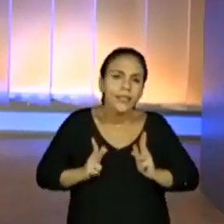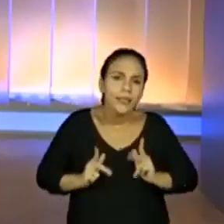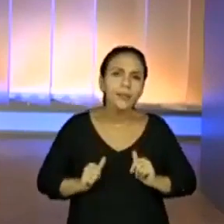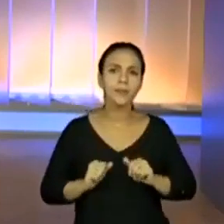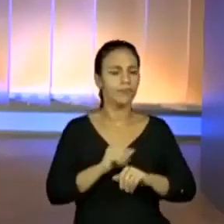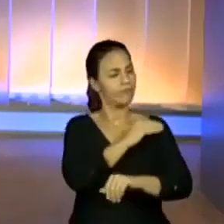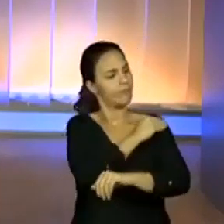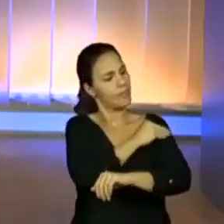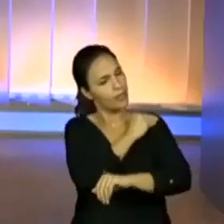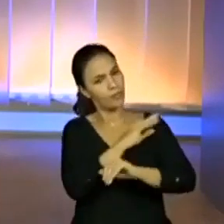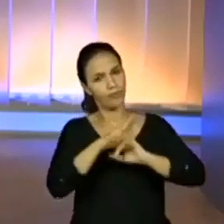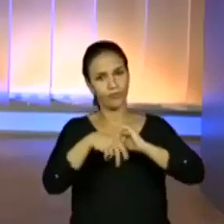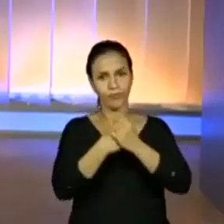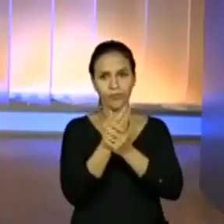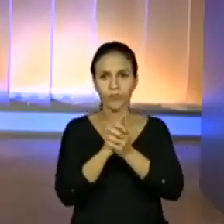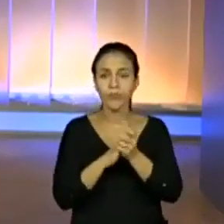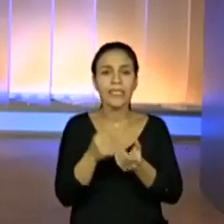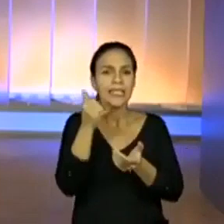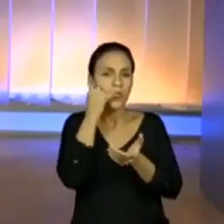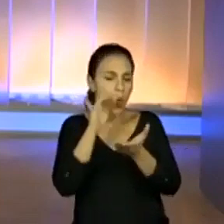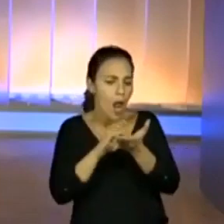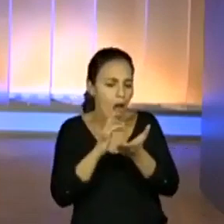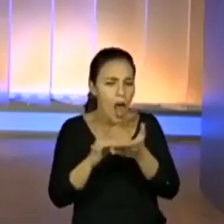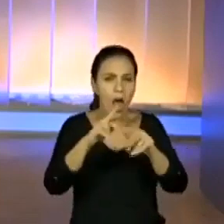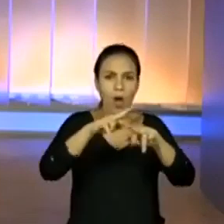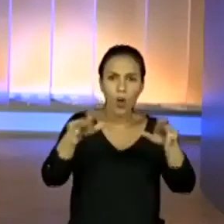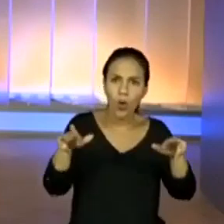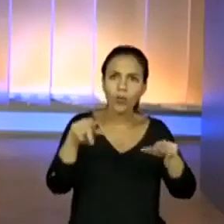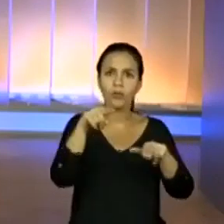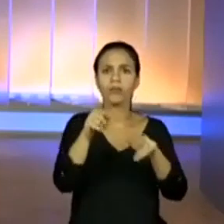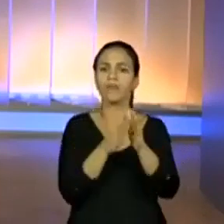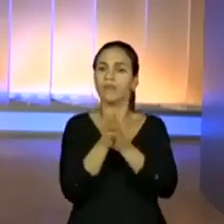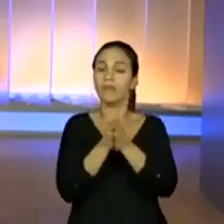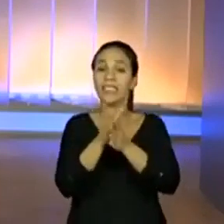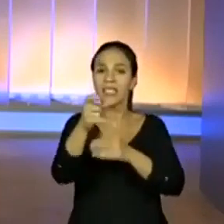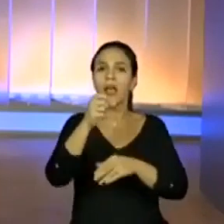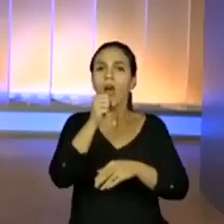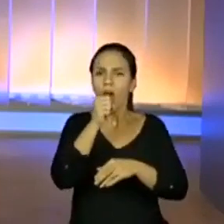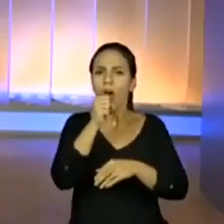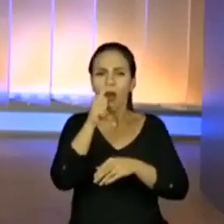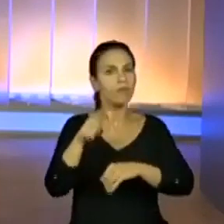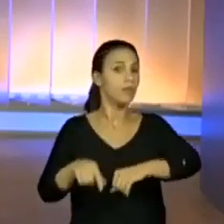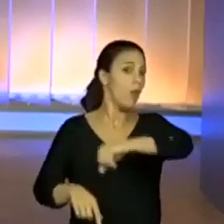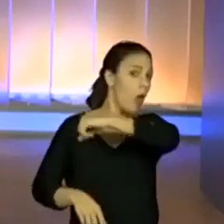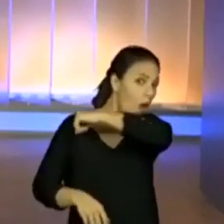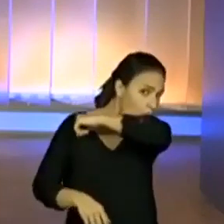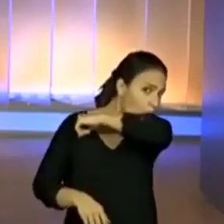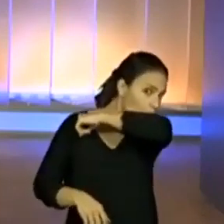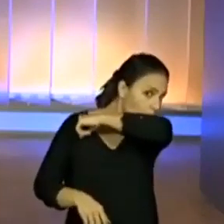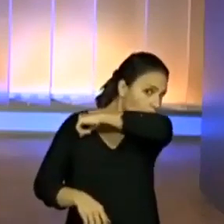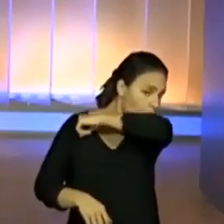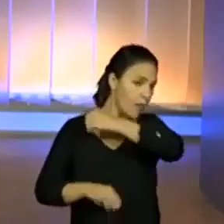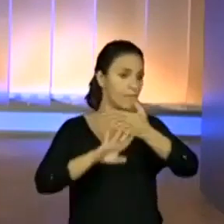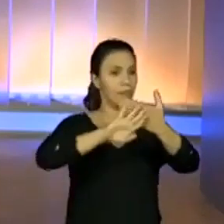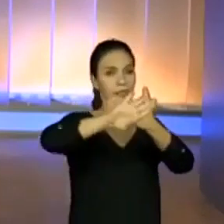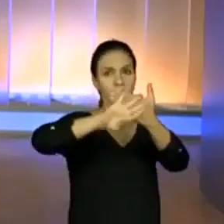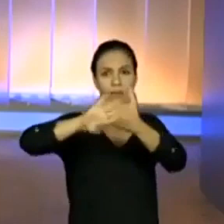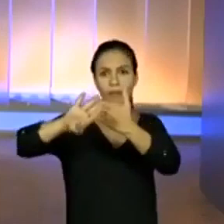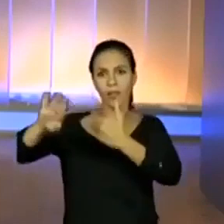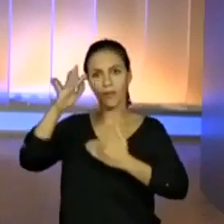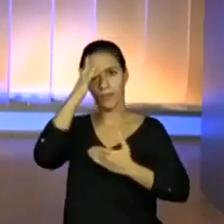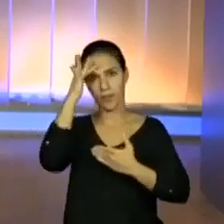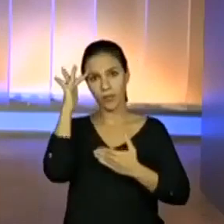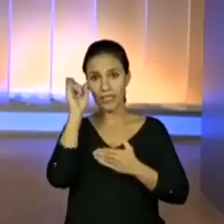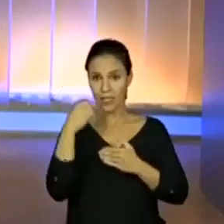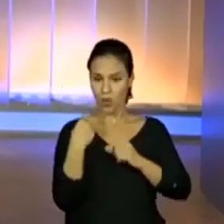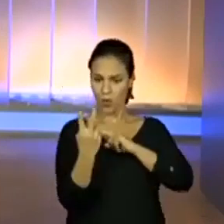Mantenha os objetos higienizados. Se for tossir, grandes mestres, assim, distante. Quando você se